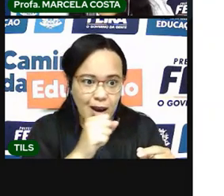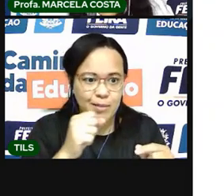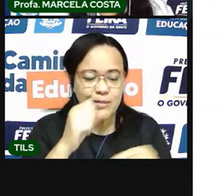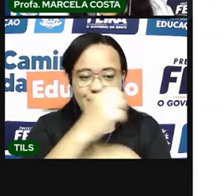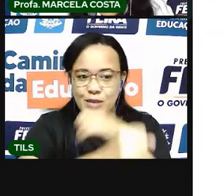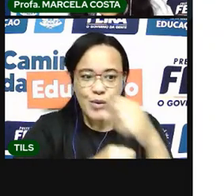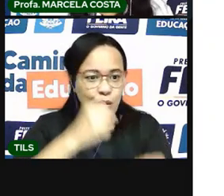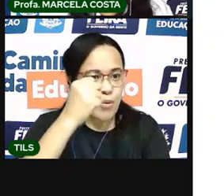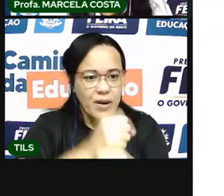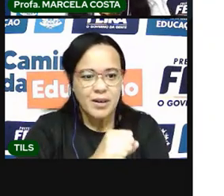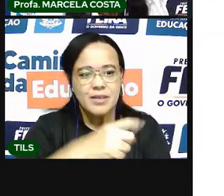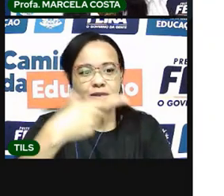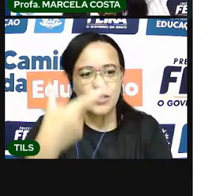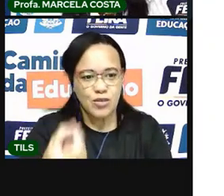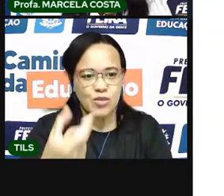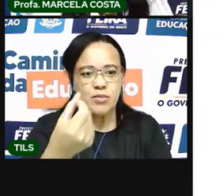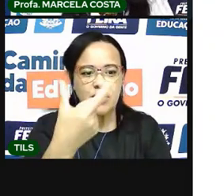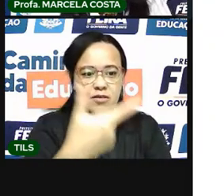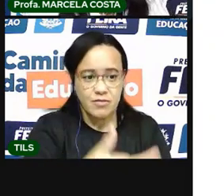2021.